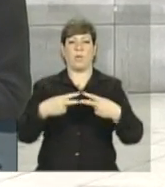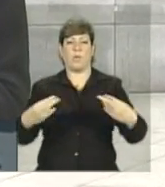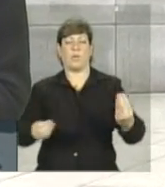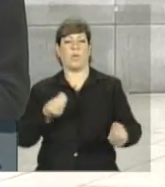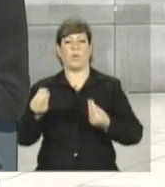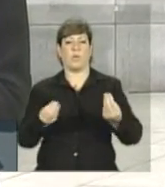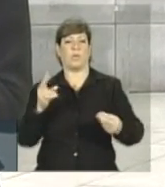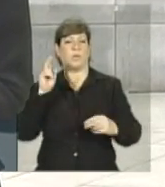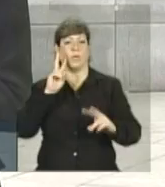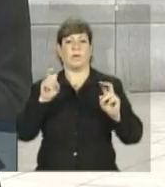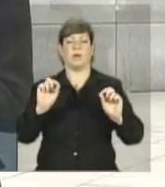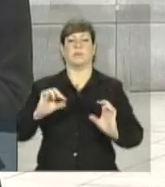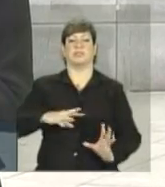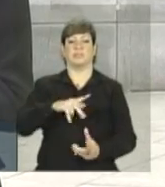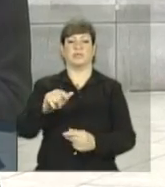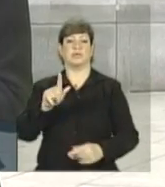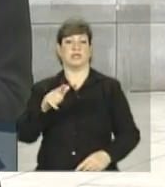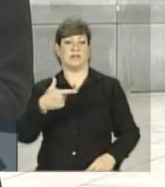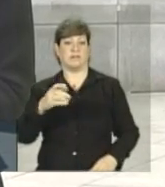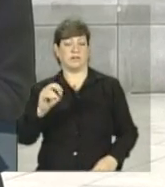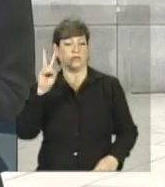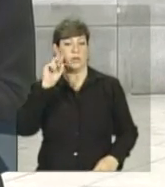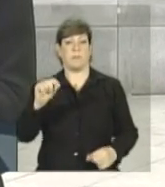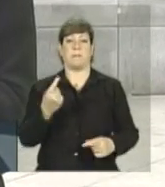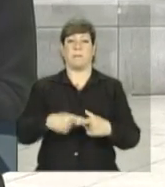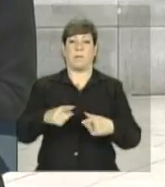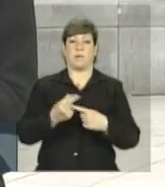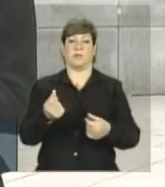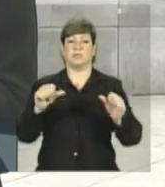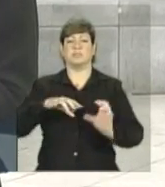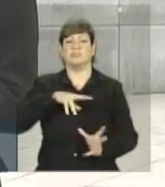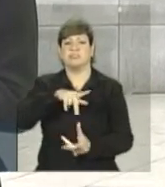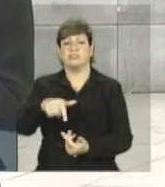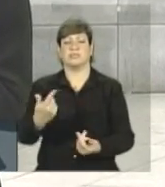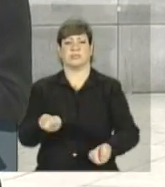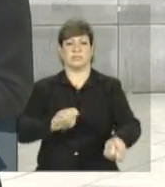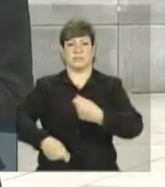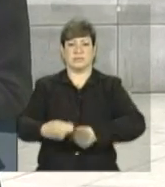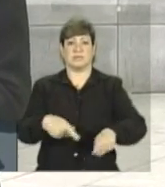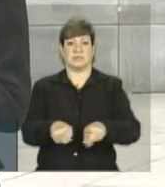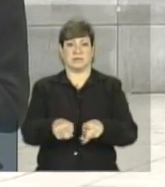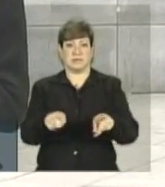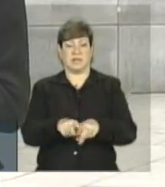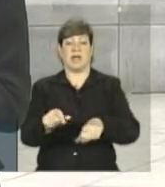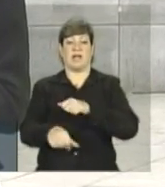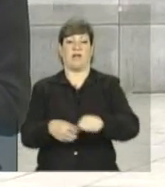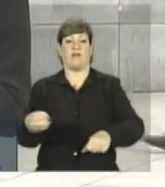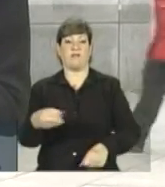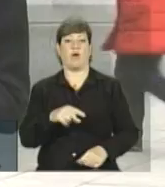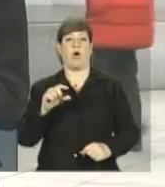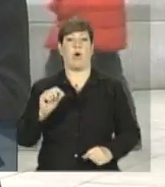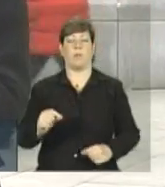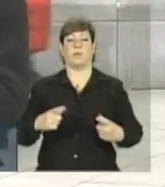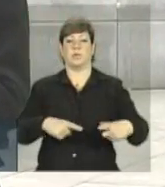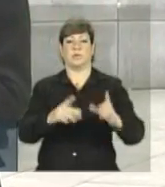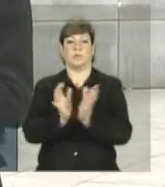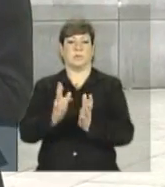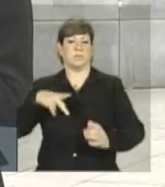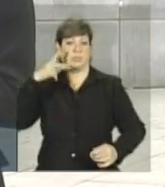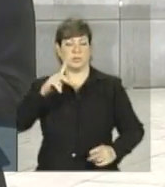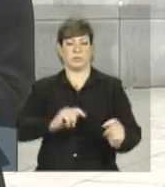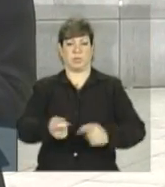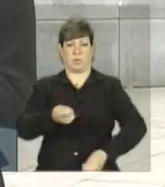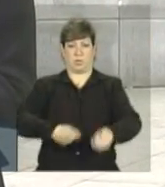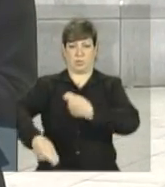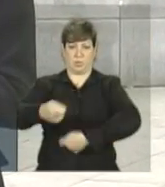como por exemplo a atuação do G20 diante da crise financeira internacional e a reforma de instituições políticas e econômicas